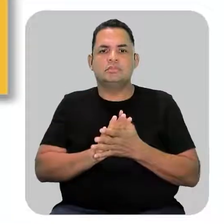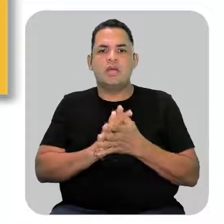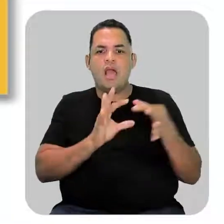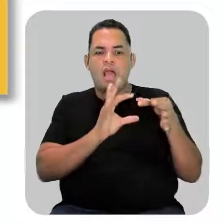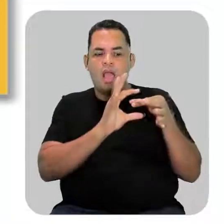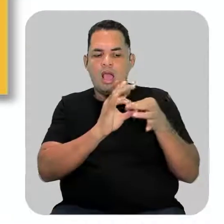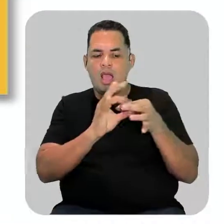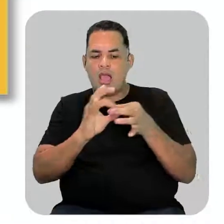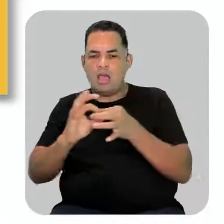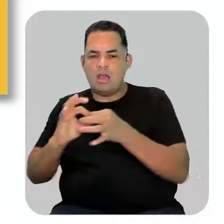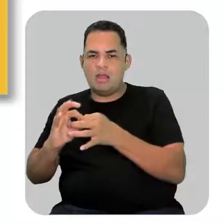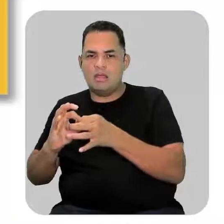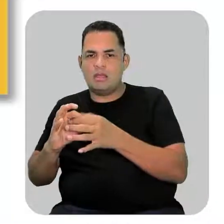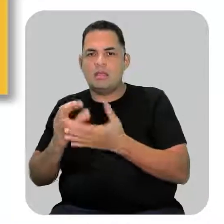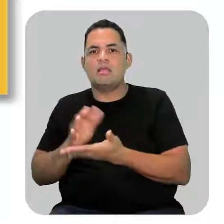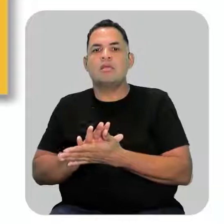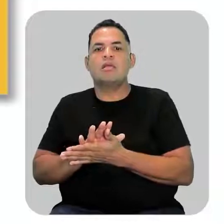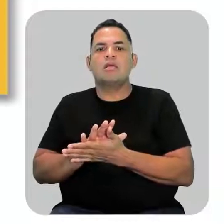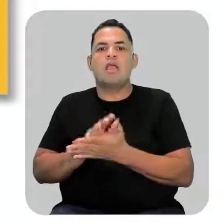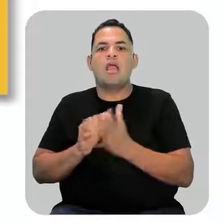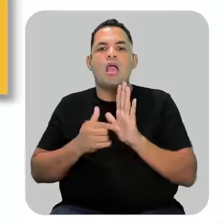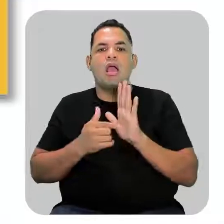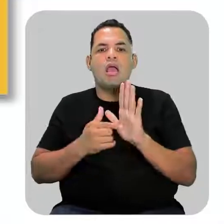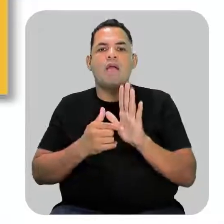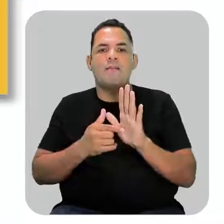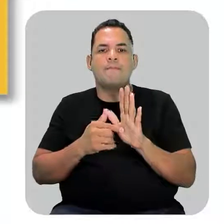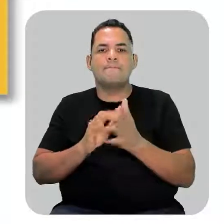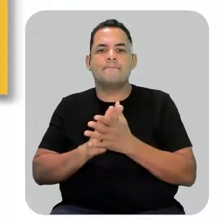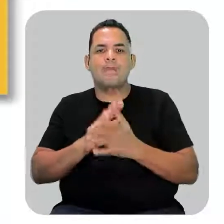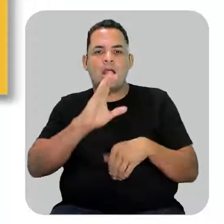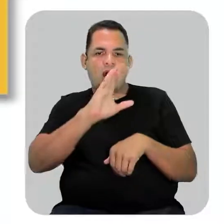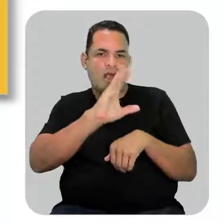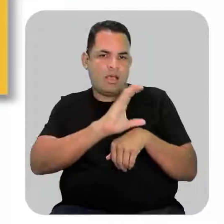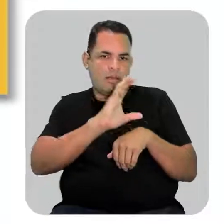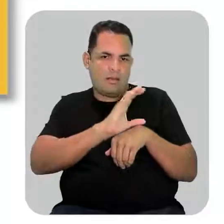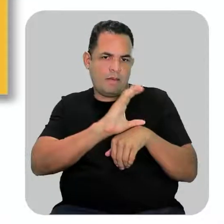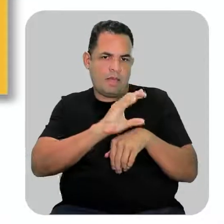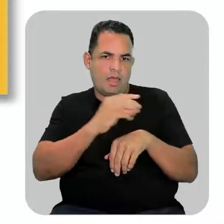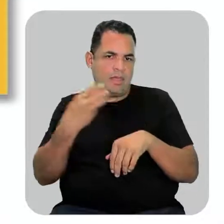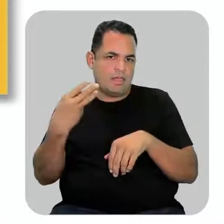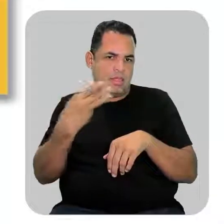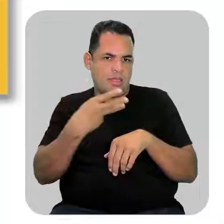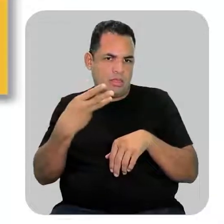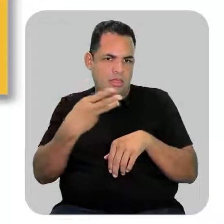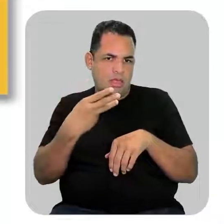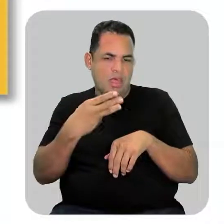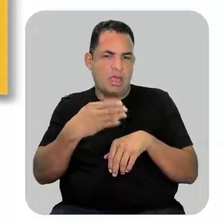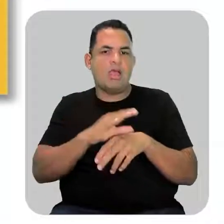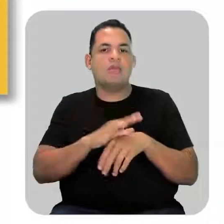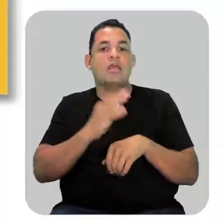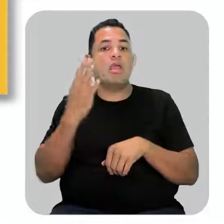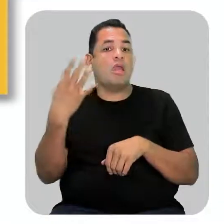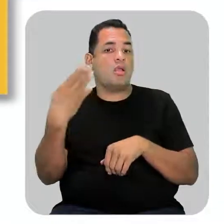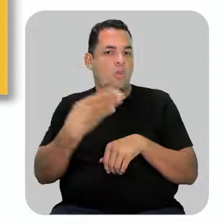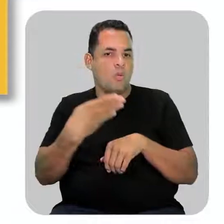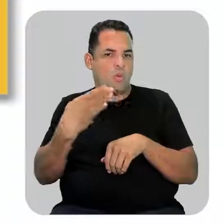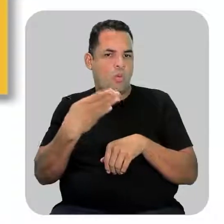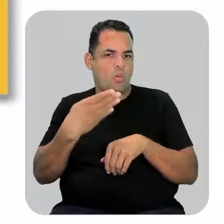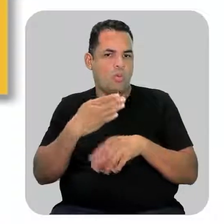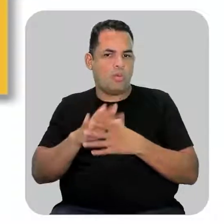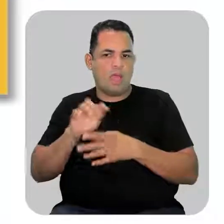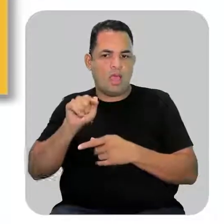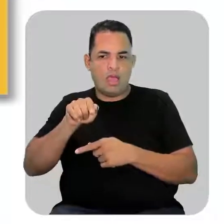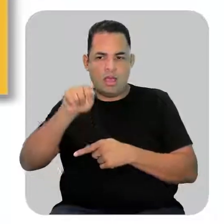cadeias que apresentam carbono terciário e quaternário, que são aquelas cadeias que nós chamamos de